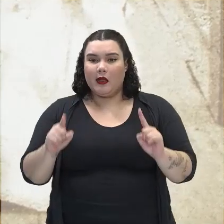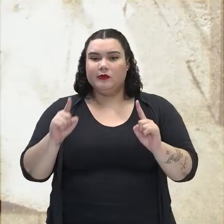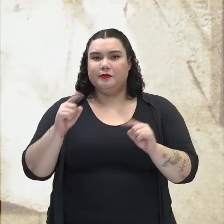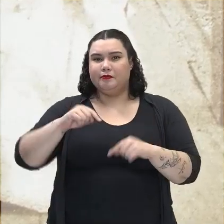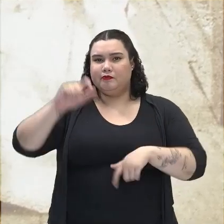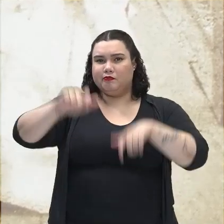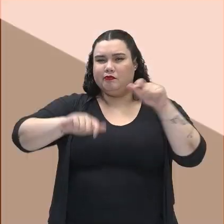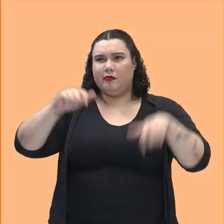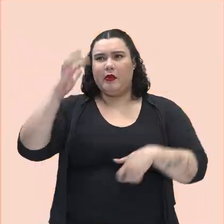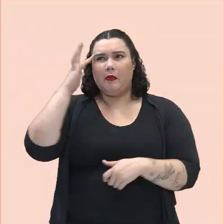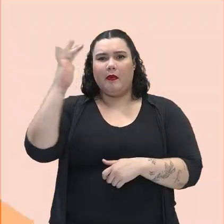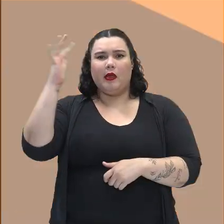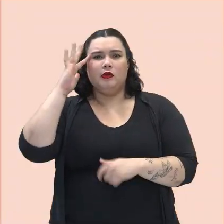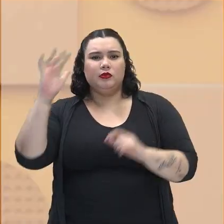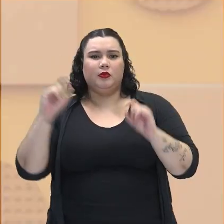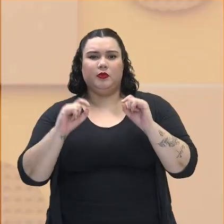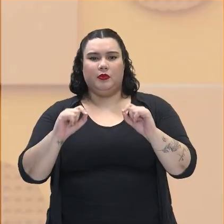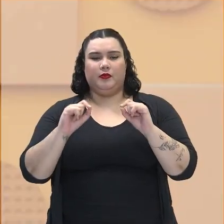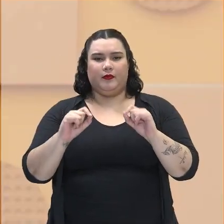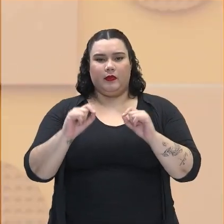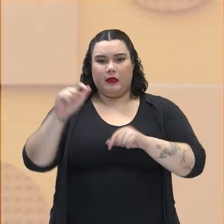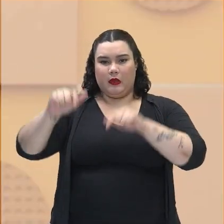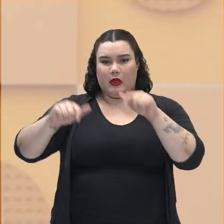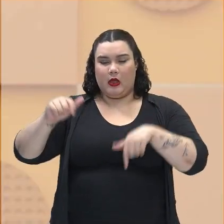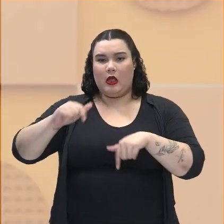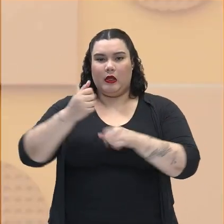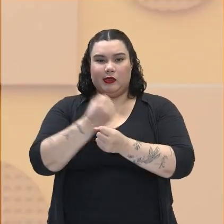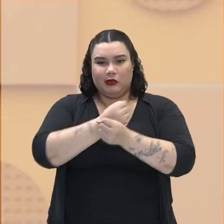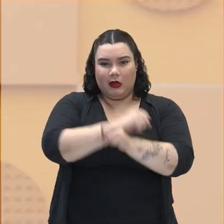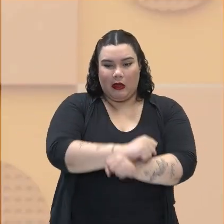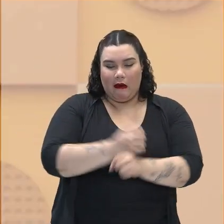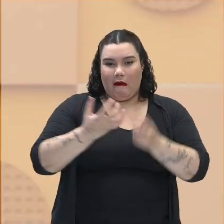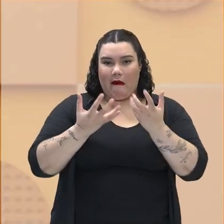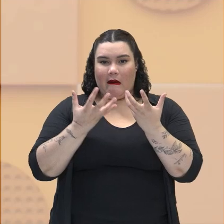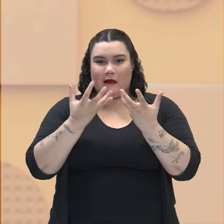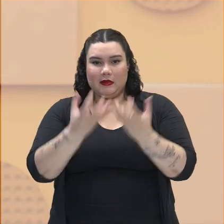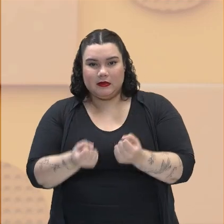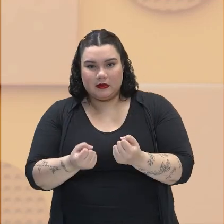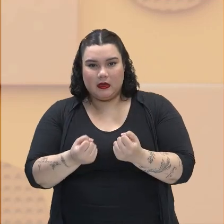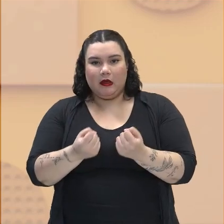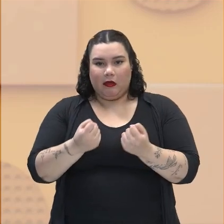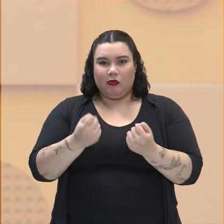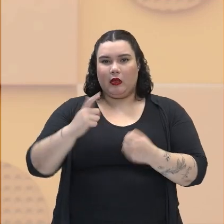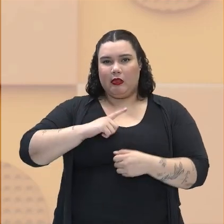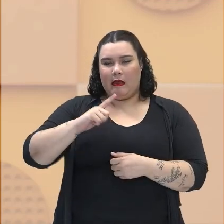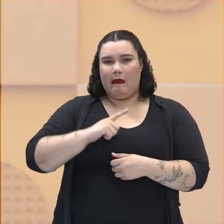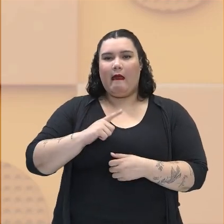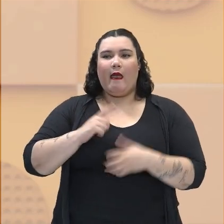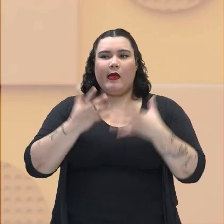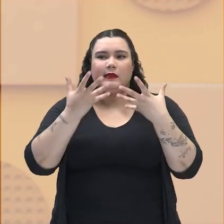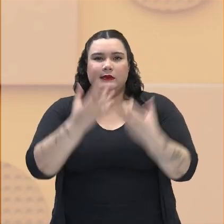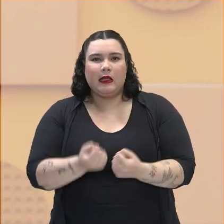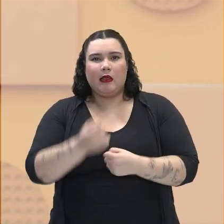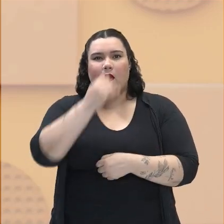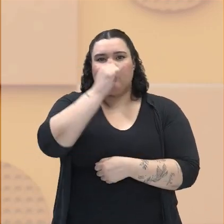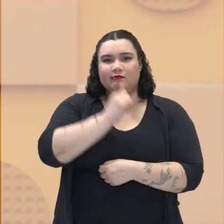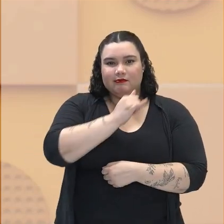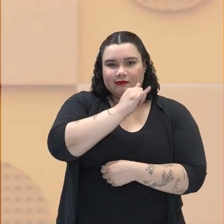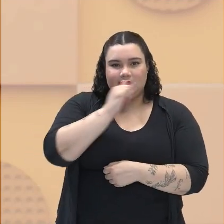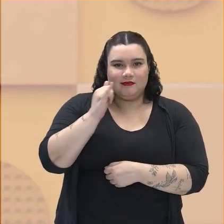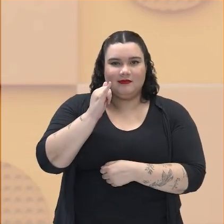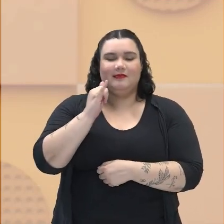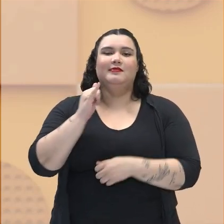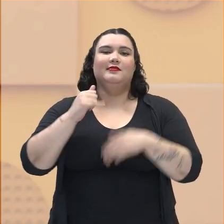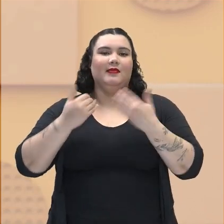imagina que os escravizados aceitavam essa dominação de forma pacífica, tá, gente? Houveram várias formas de